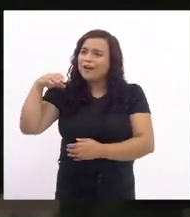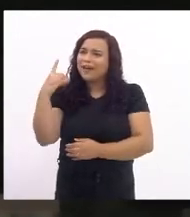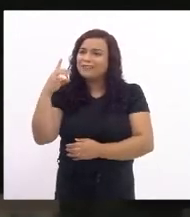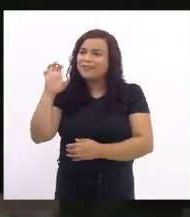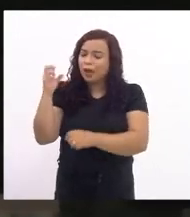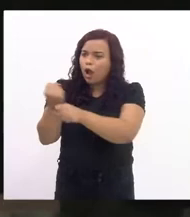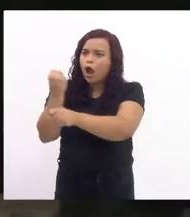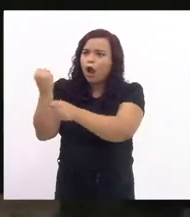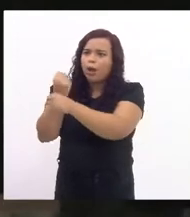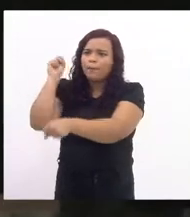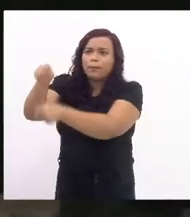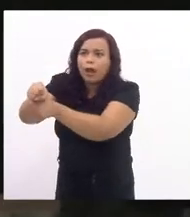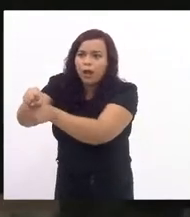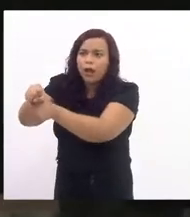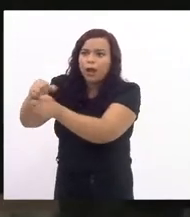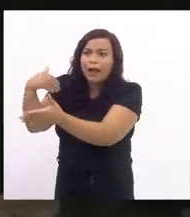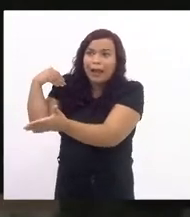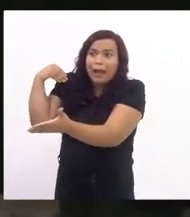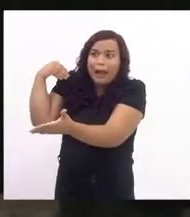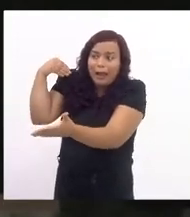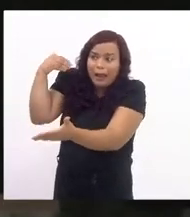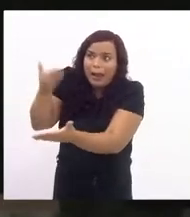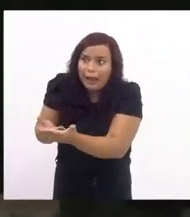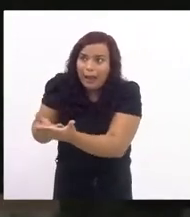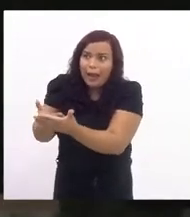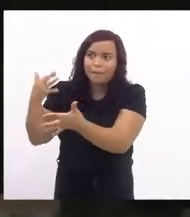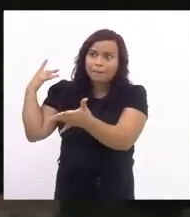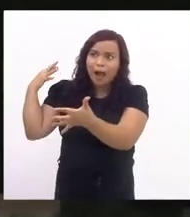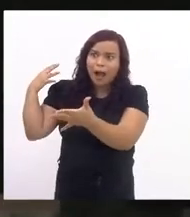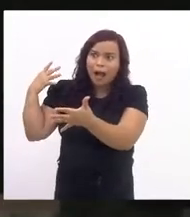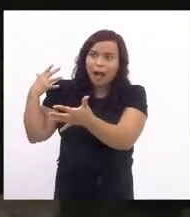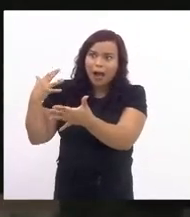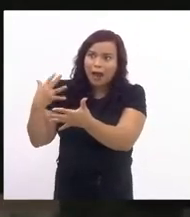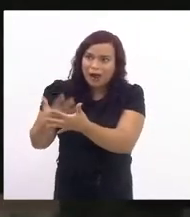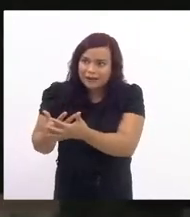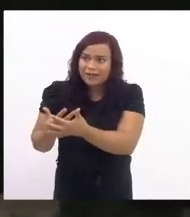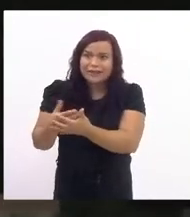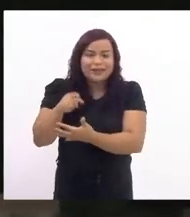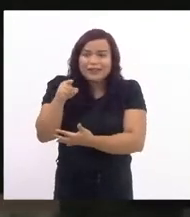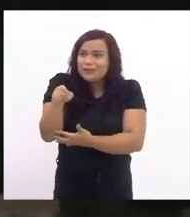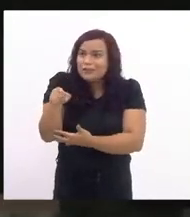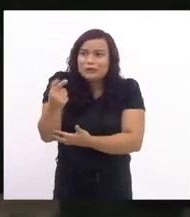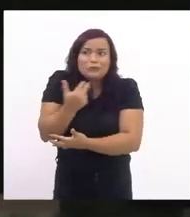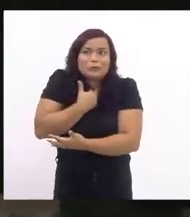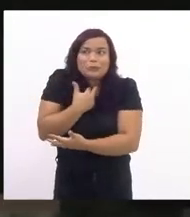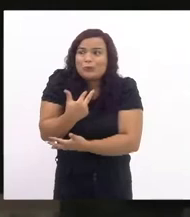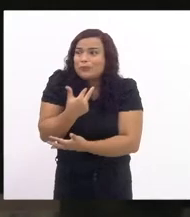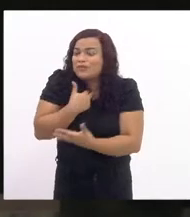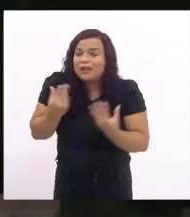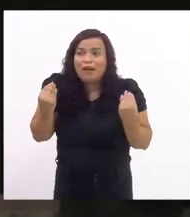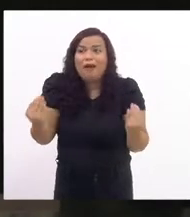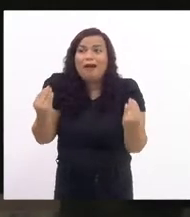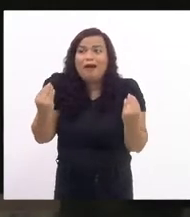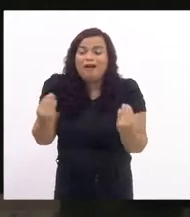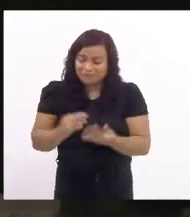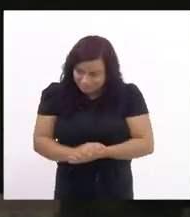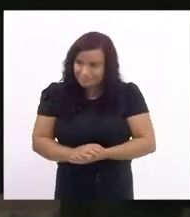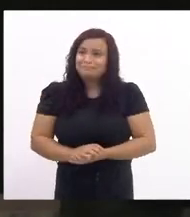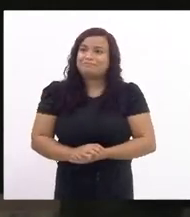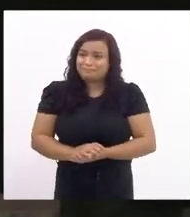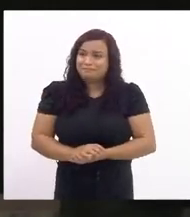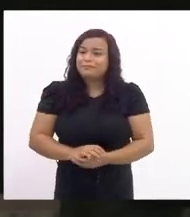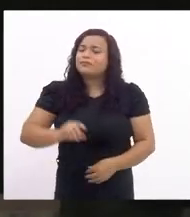paralisadas isso é um absurdo né essa maternidade foi